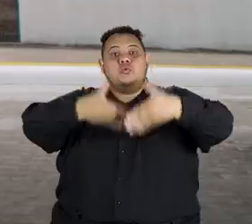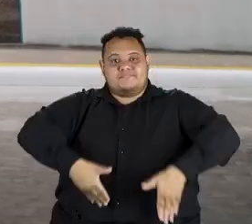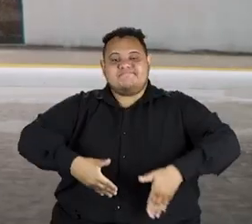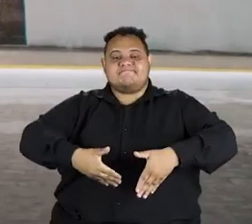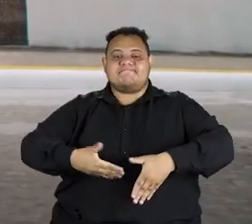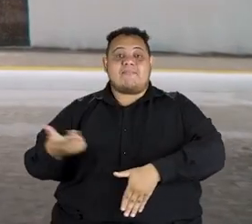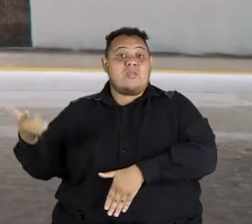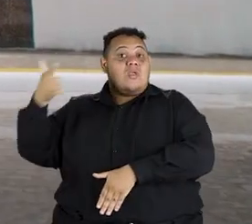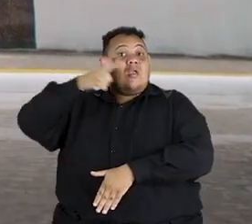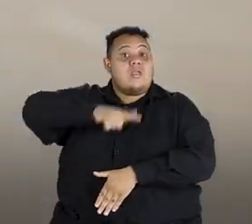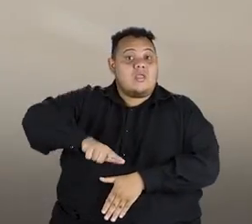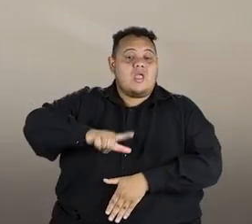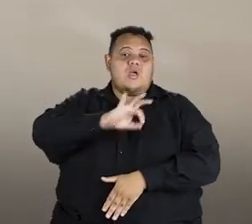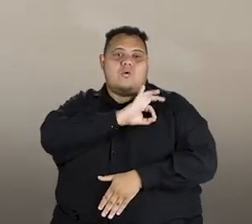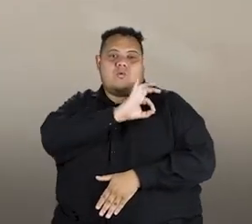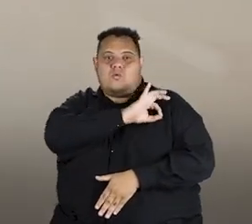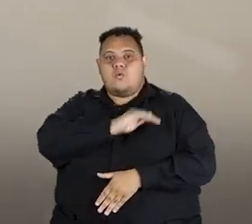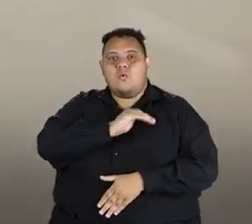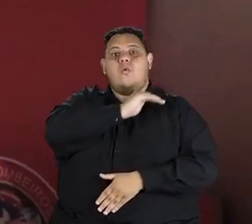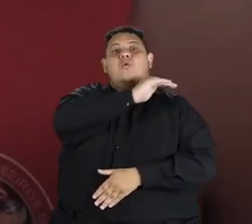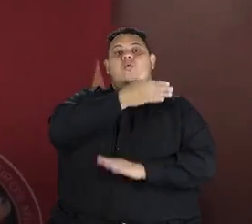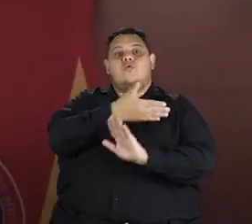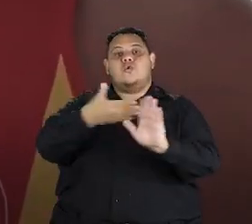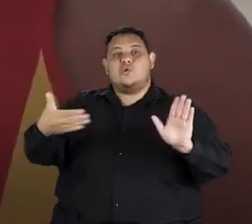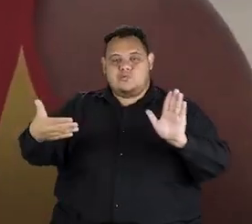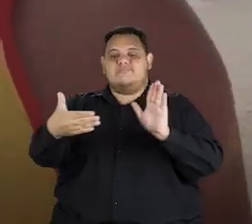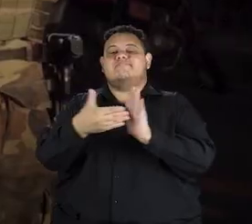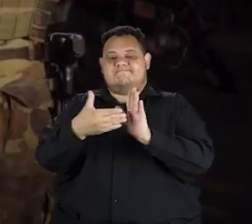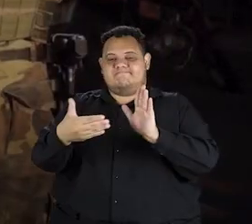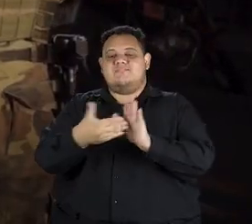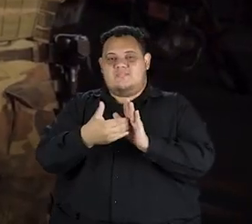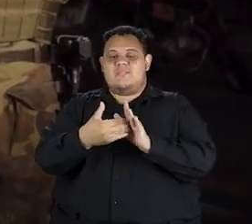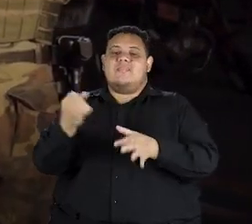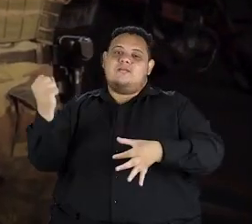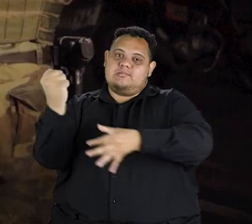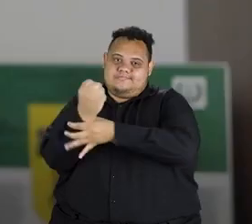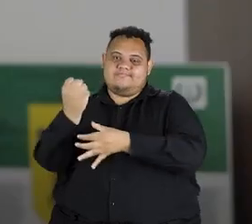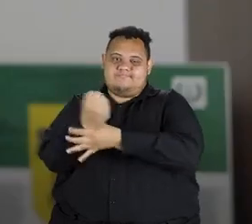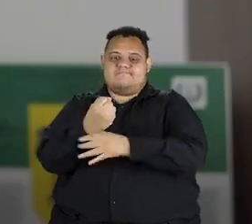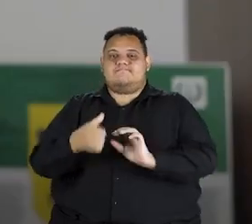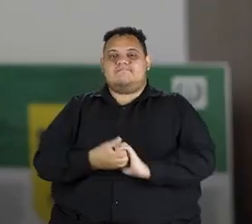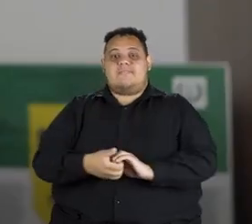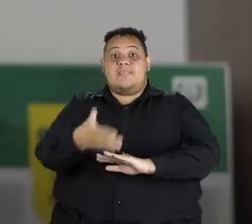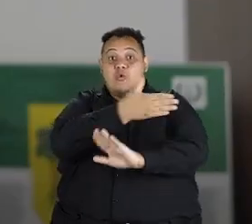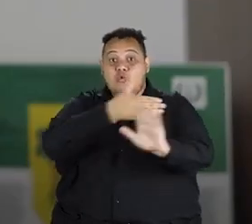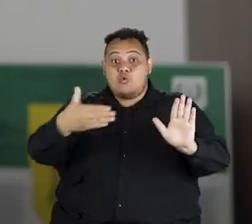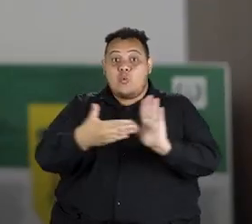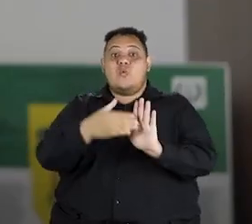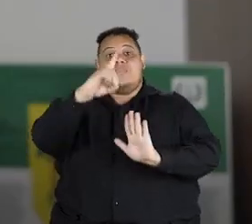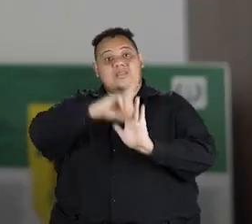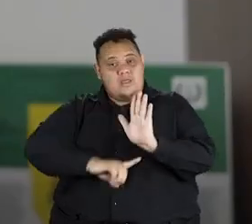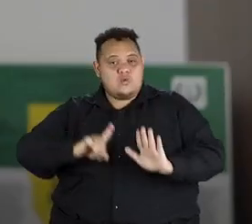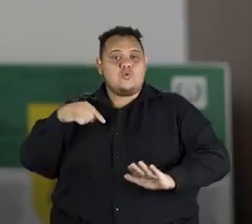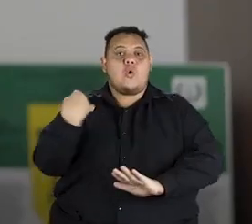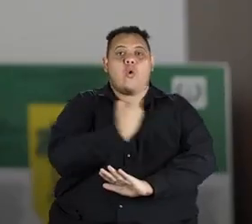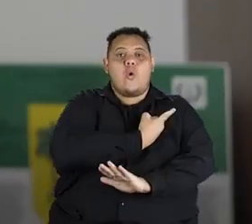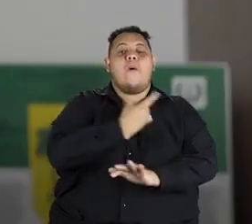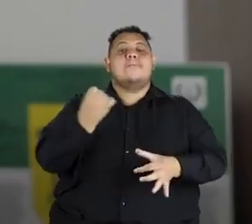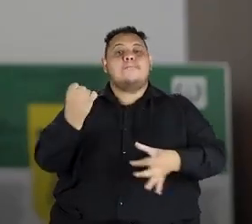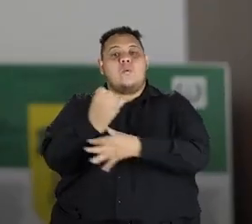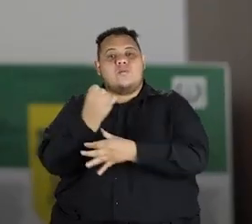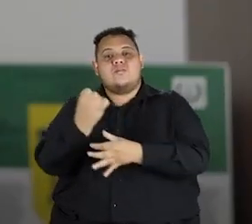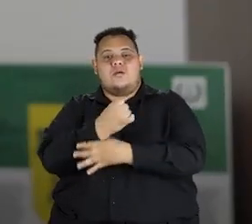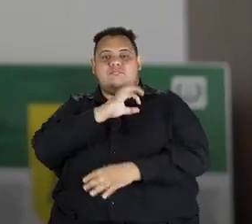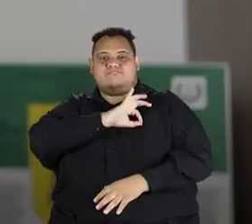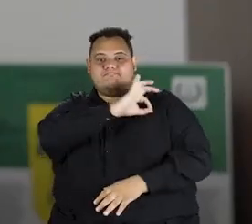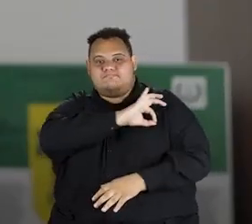e garantimos promoções em todas as carreiras da segurança. Todos os direitos nossos, seja de progressão, de